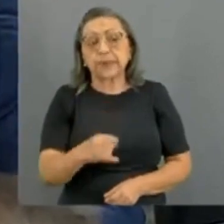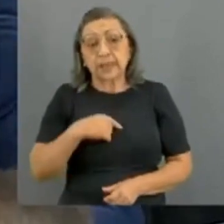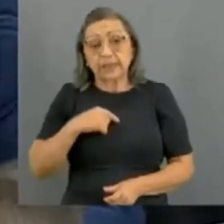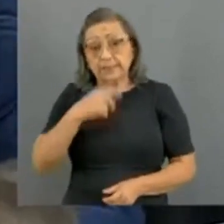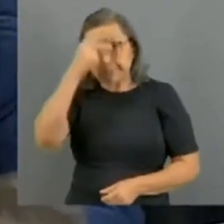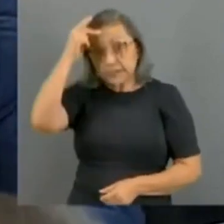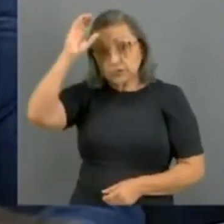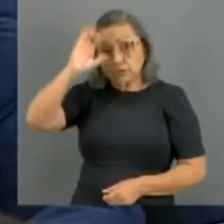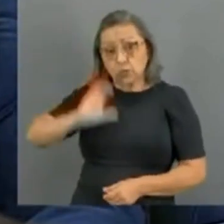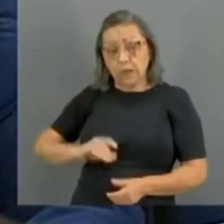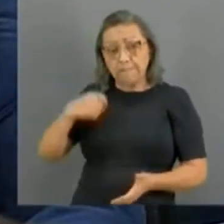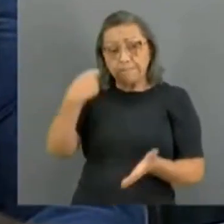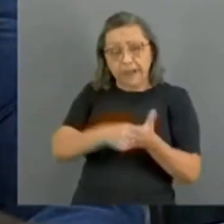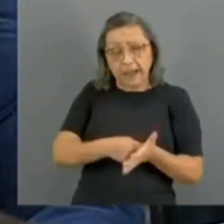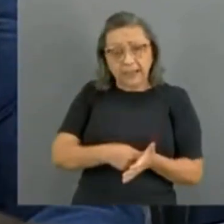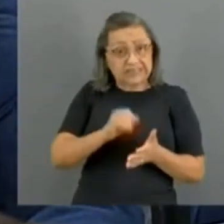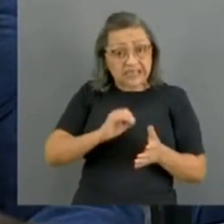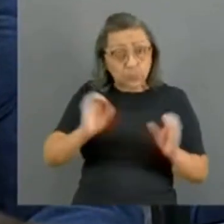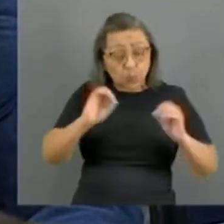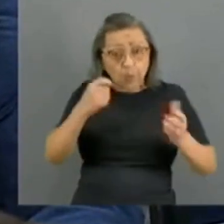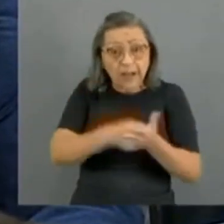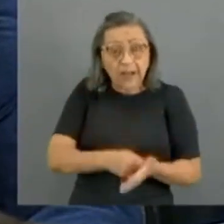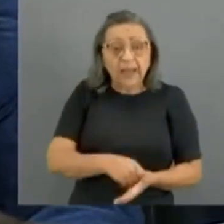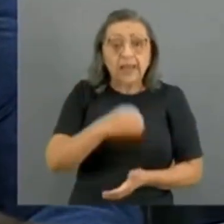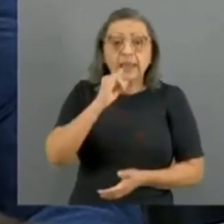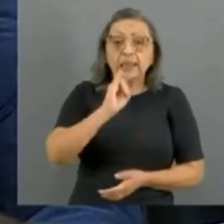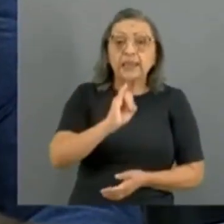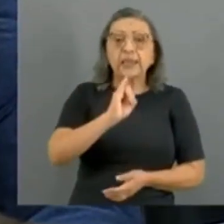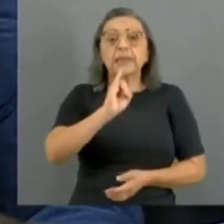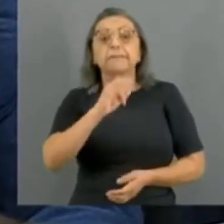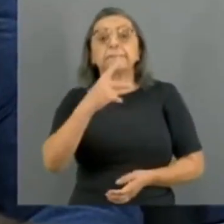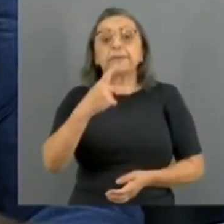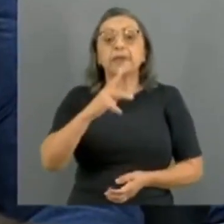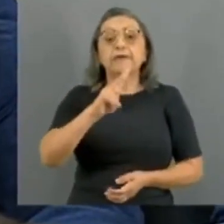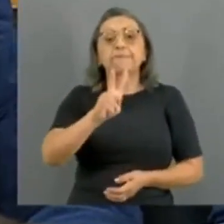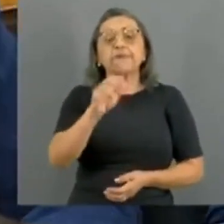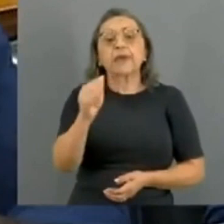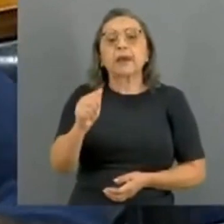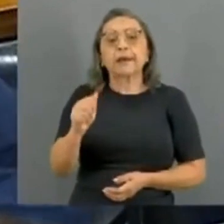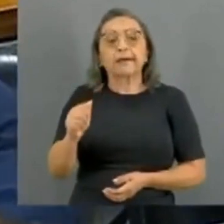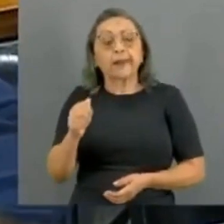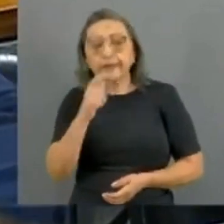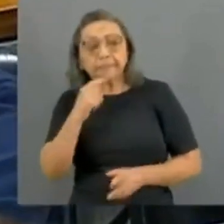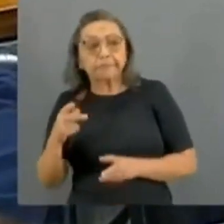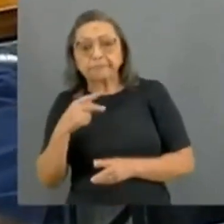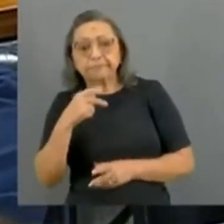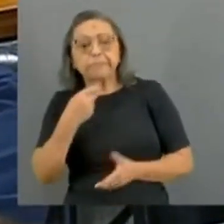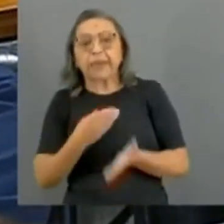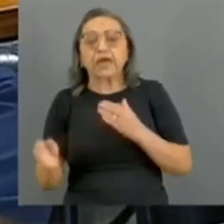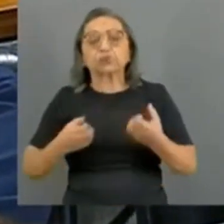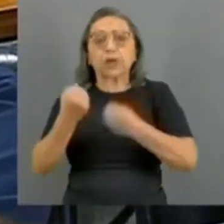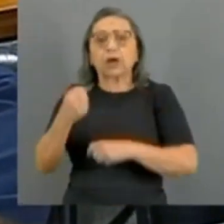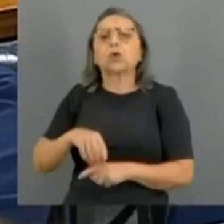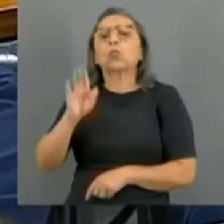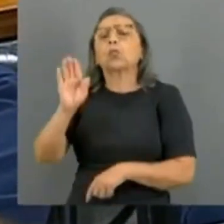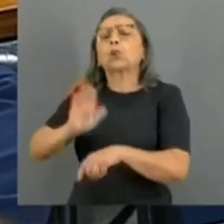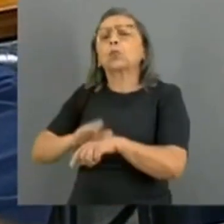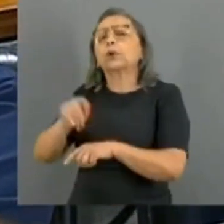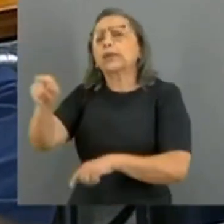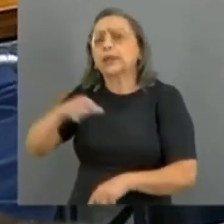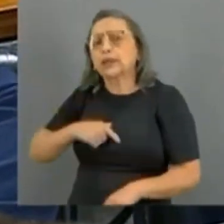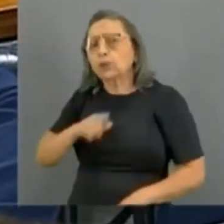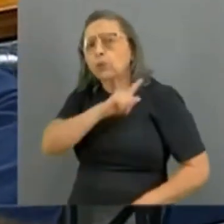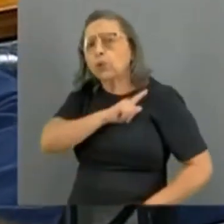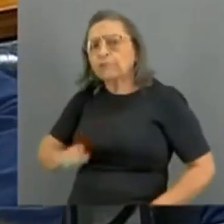dele, o Estado vai lá e toma o carro dele, penaliza ele. E qual que é a pena para o governo, ou para o Estado, ou para município,